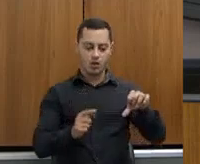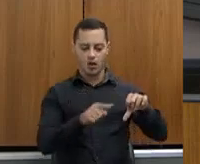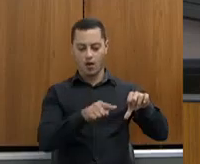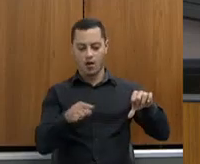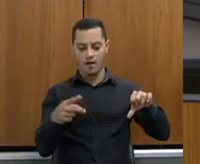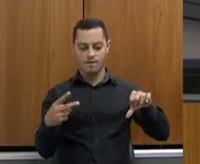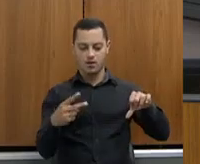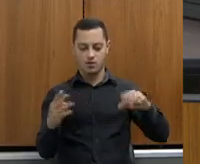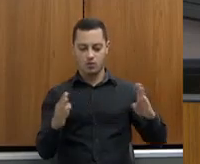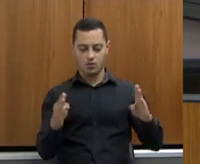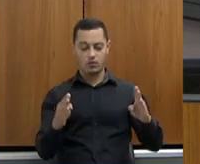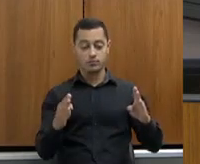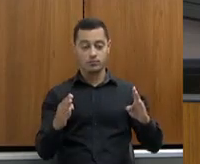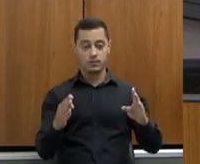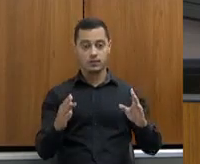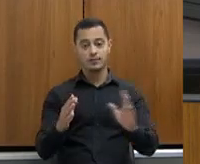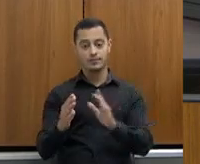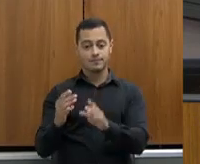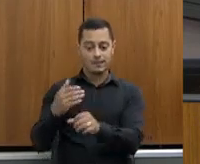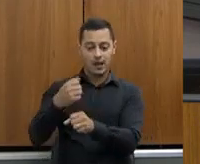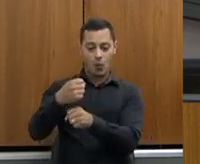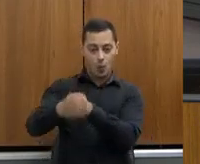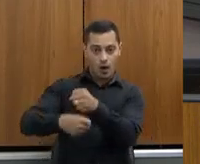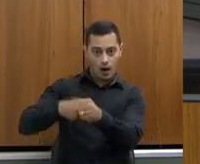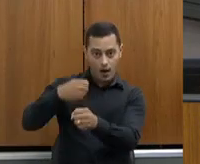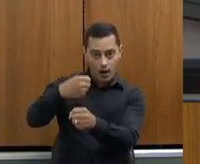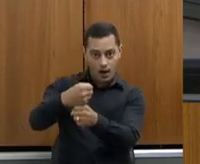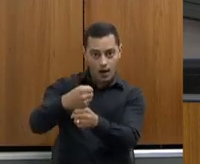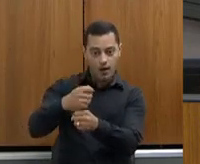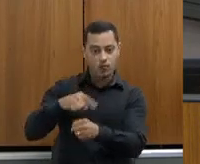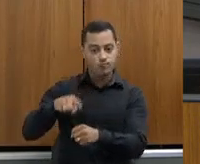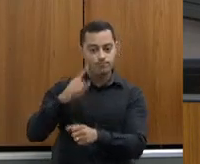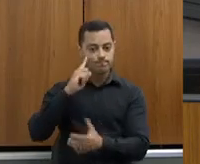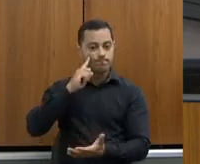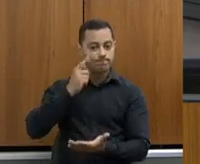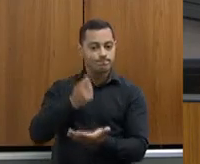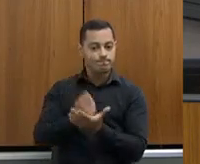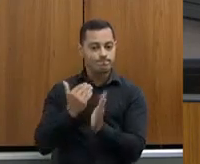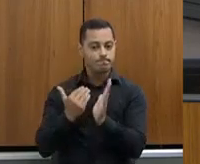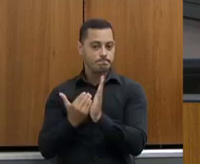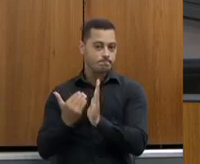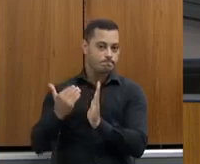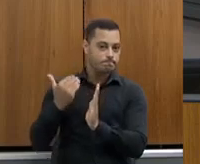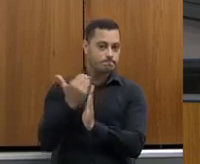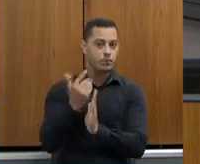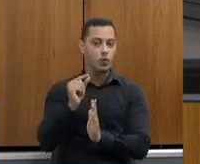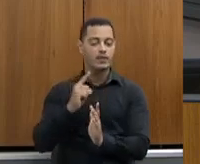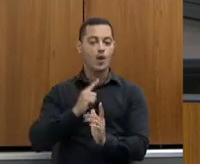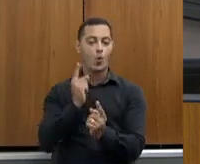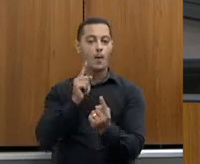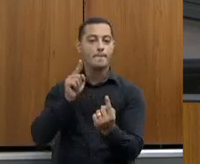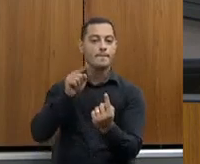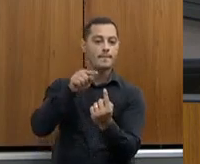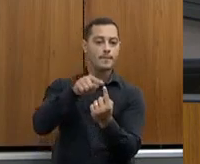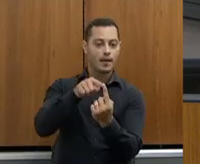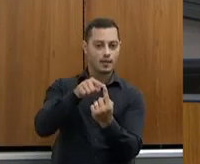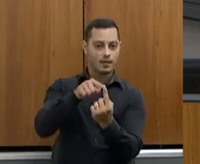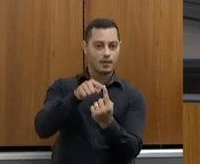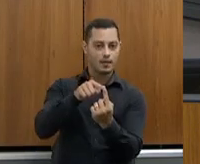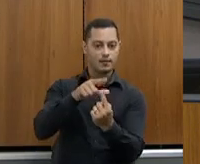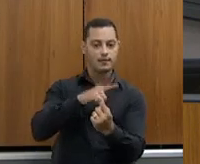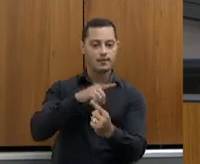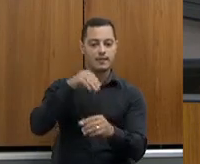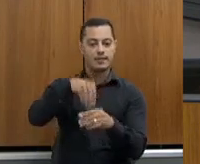E, para o ano que vem, nós resolvemos ser audaciosos. Nós colocamos uma meta que está dentro do estratégico